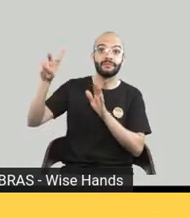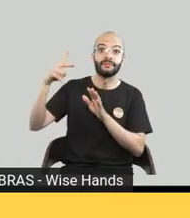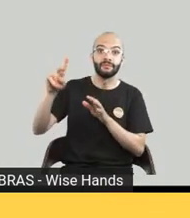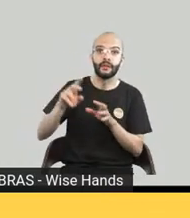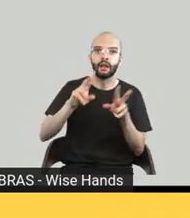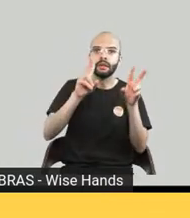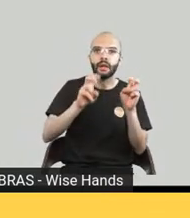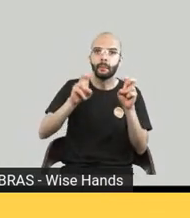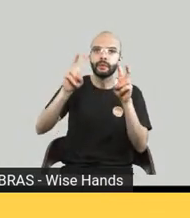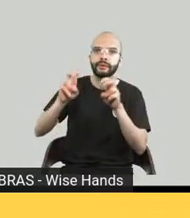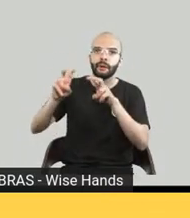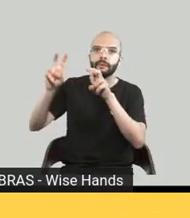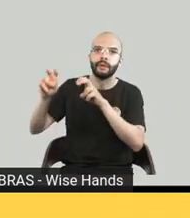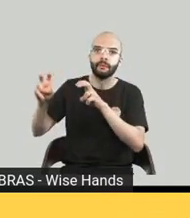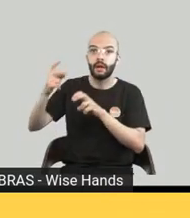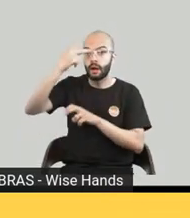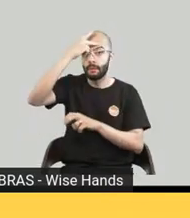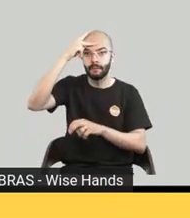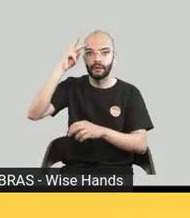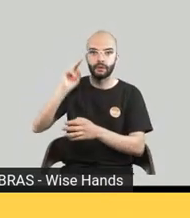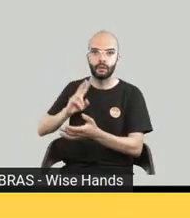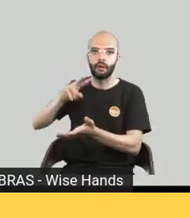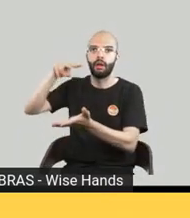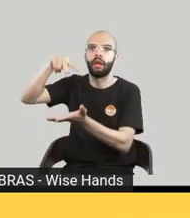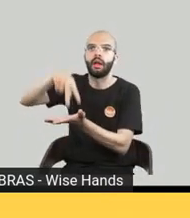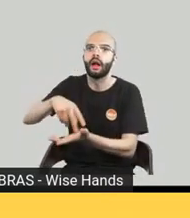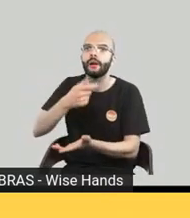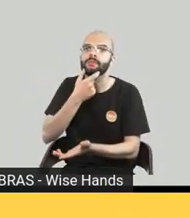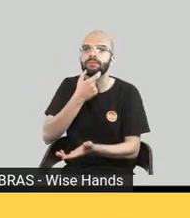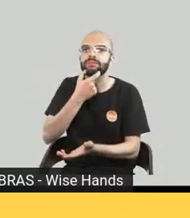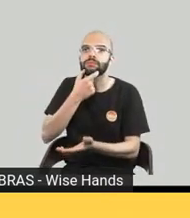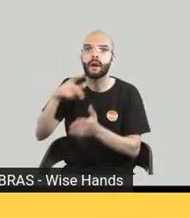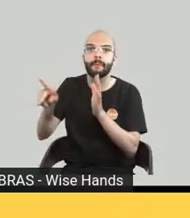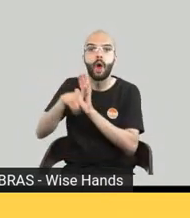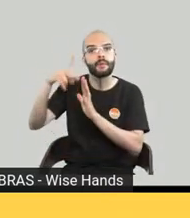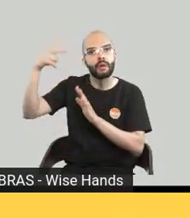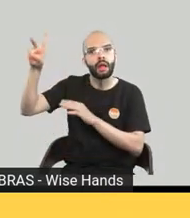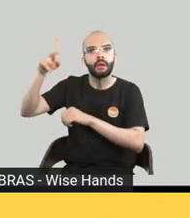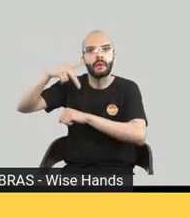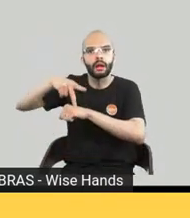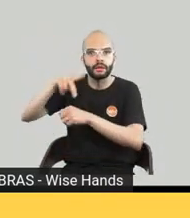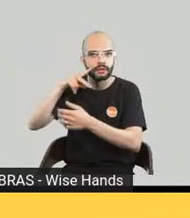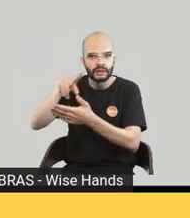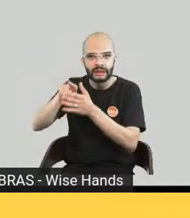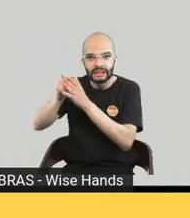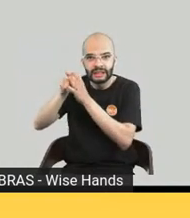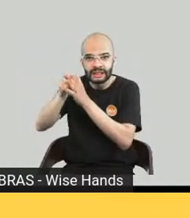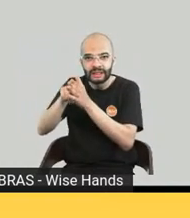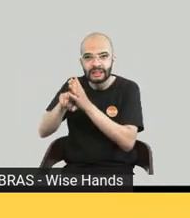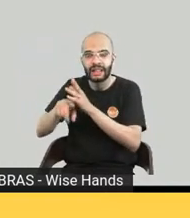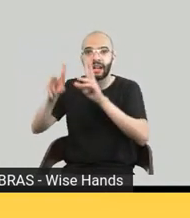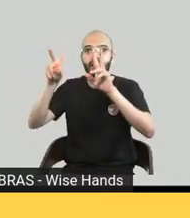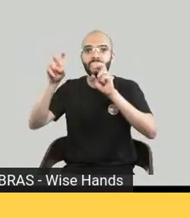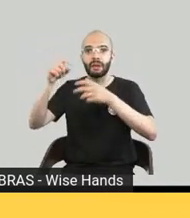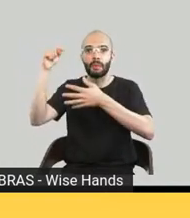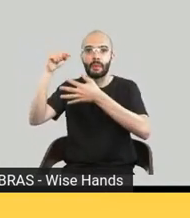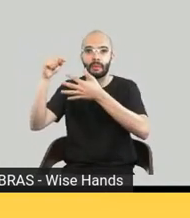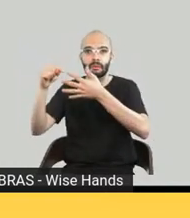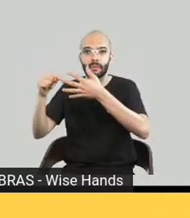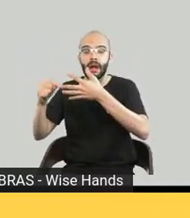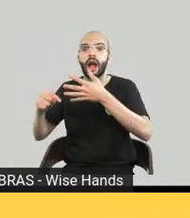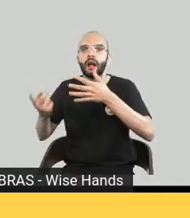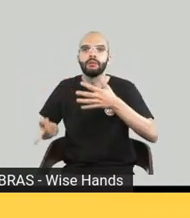lá atrás de uma pessoa que fala dinamarquês para conseguir fazer essa pesquisa e depois conseguir reproduzir com um narrador que fala